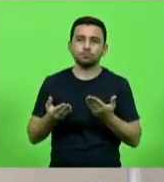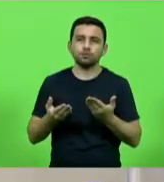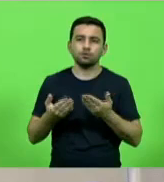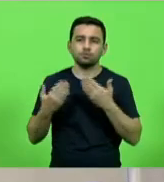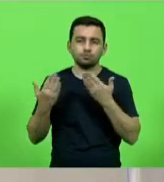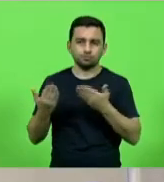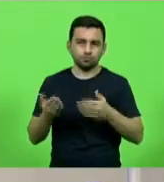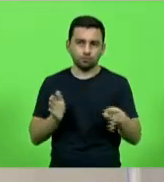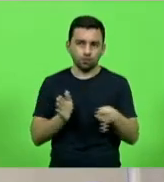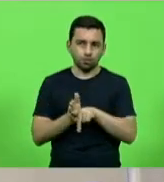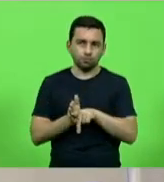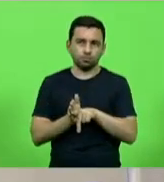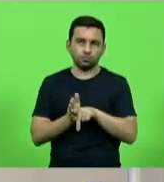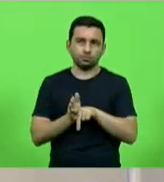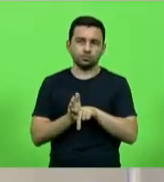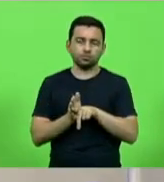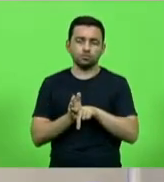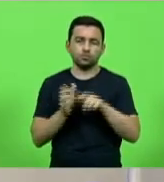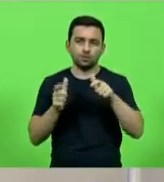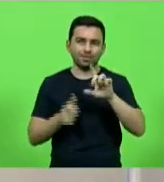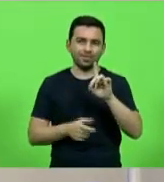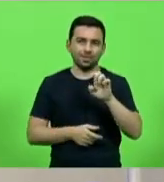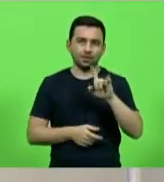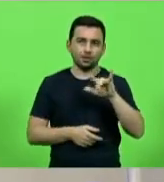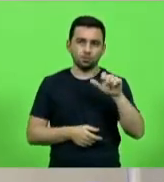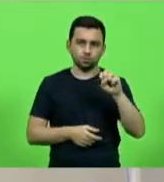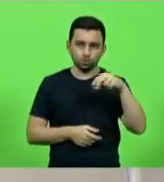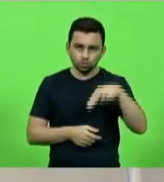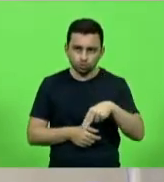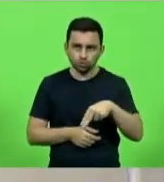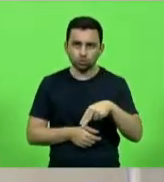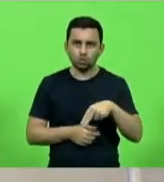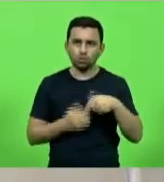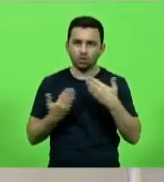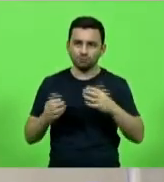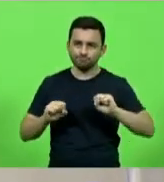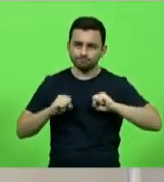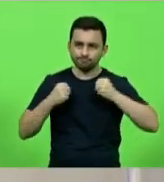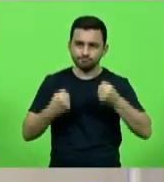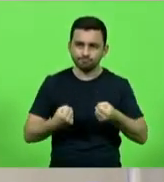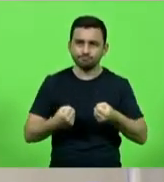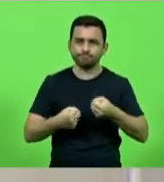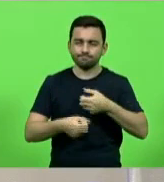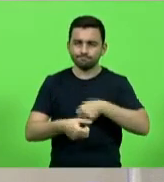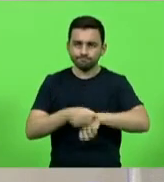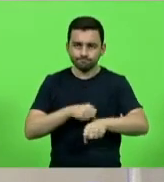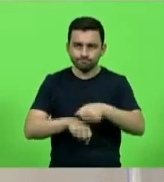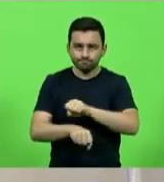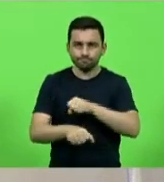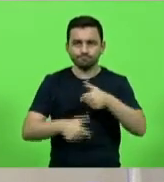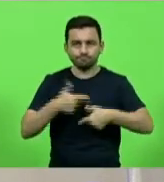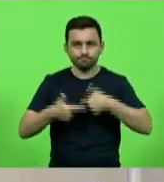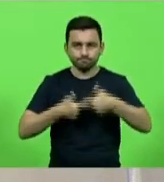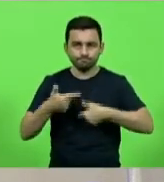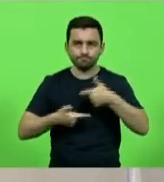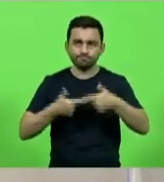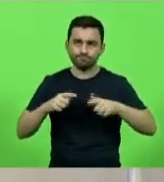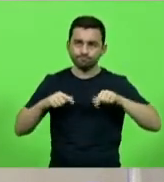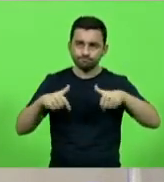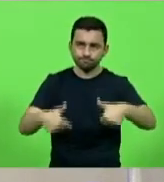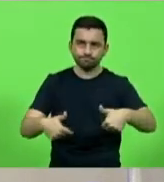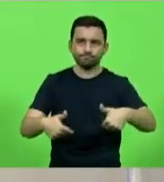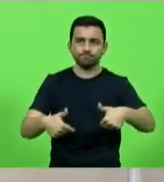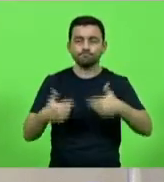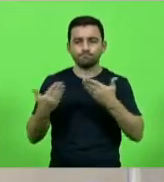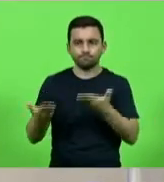Turismo Hotel, o senhor Delcio Osório Correa, pela dedicação e atuação no desempenho de suas funções frente à referida